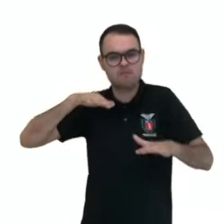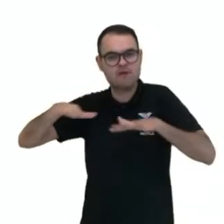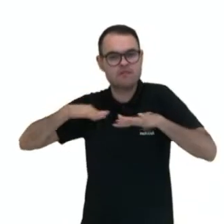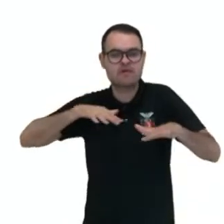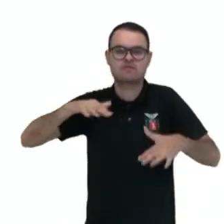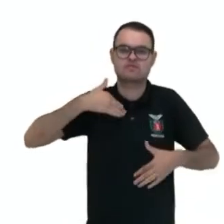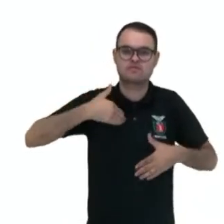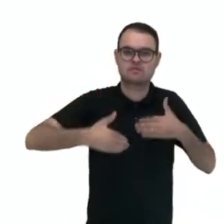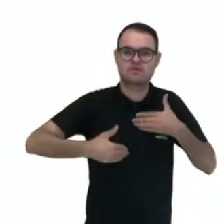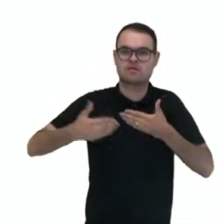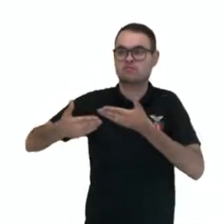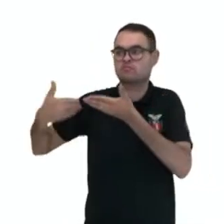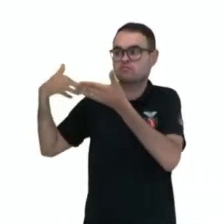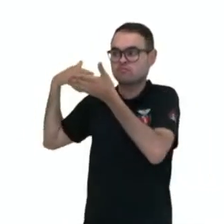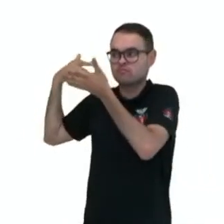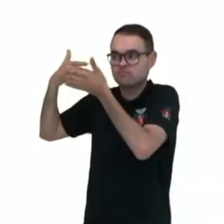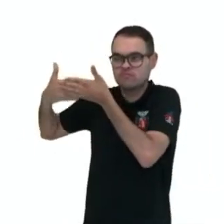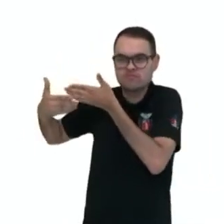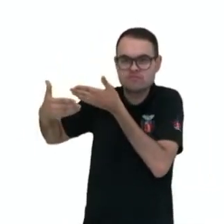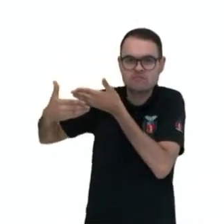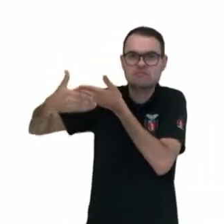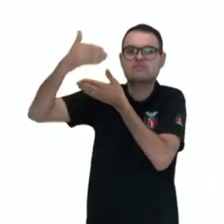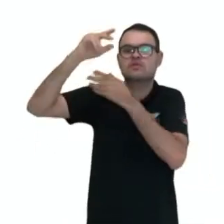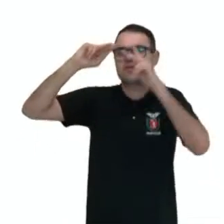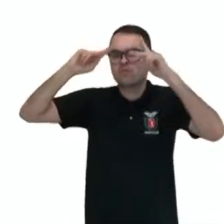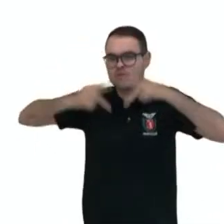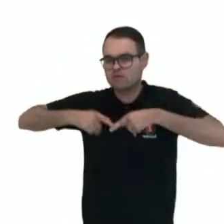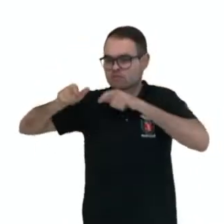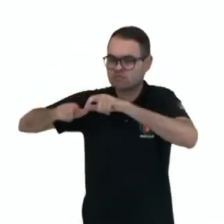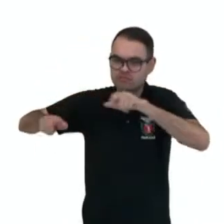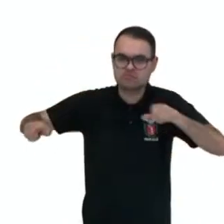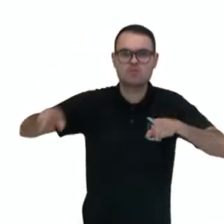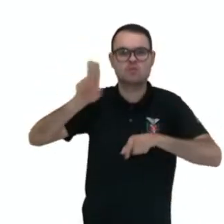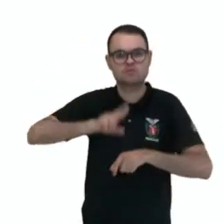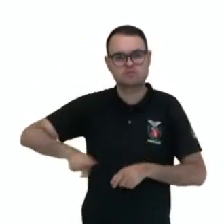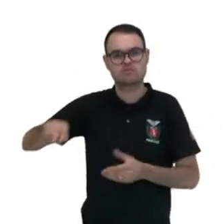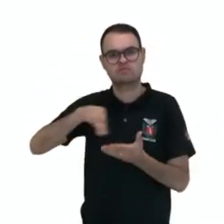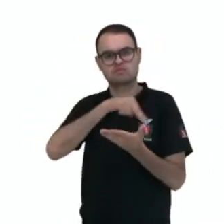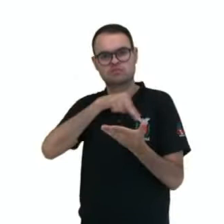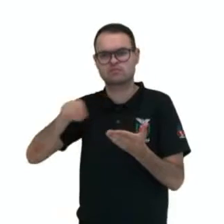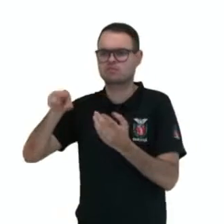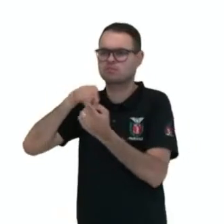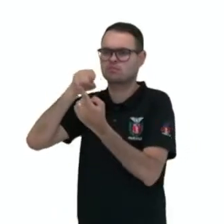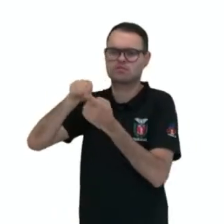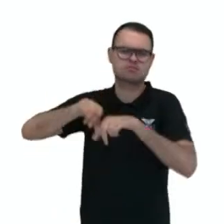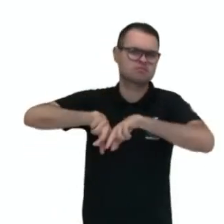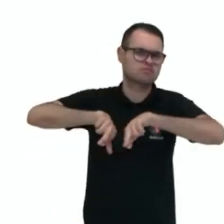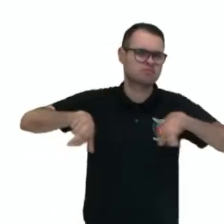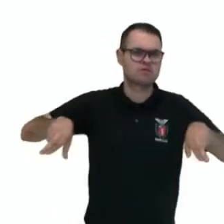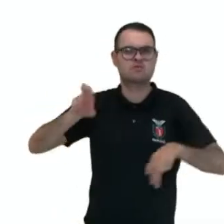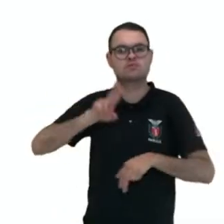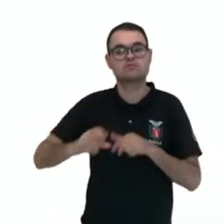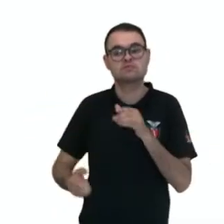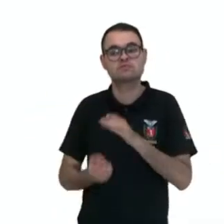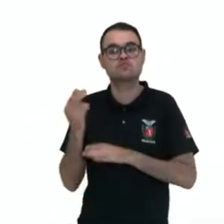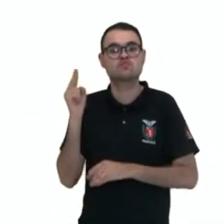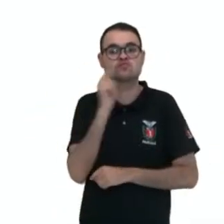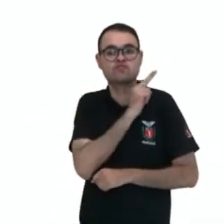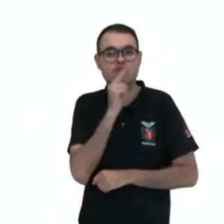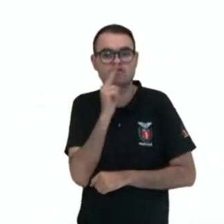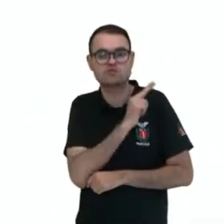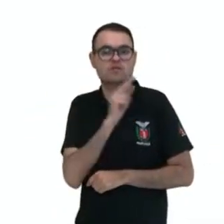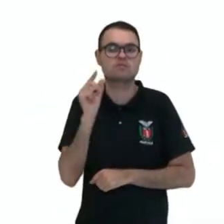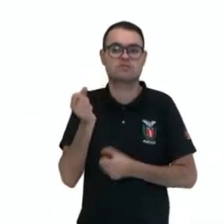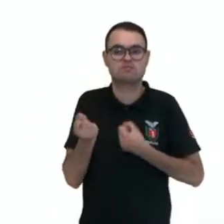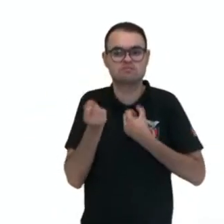Desde os tempos das cavernas, os seres humanos já utilizavam a dança com diversas finalidades. Ela surgiu com a necessidade do homem